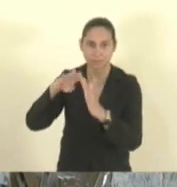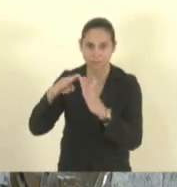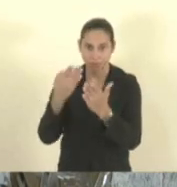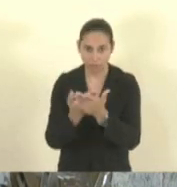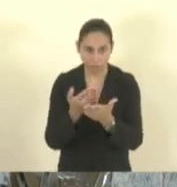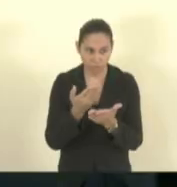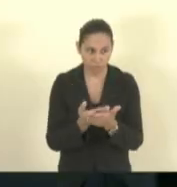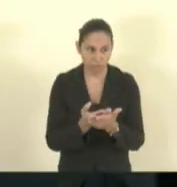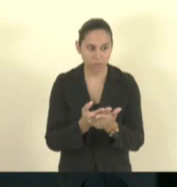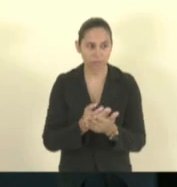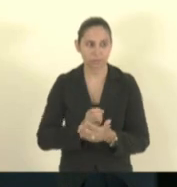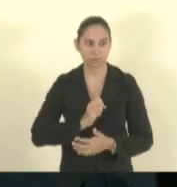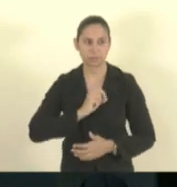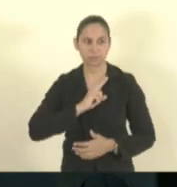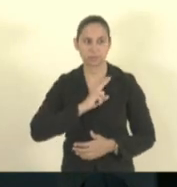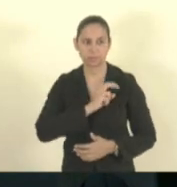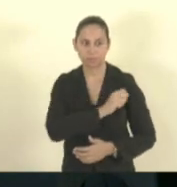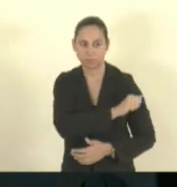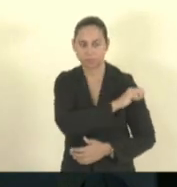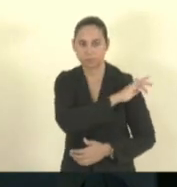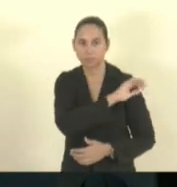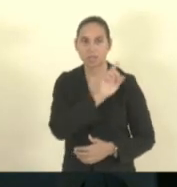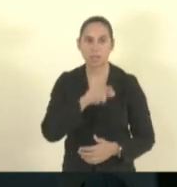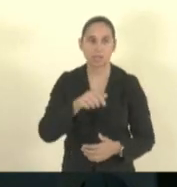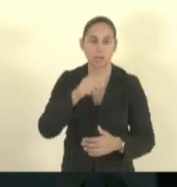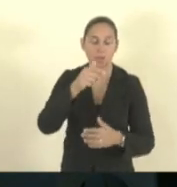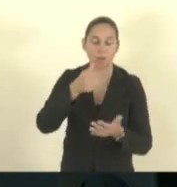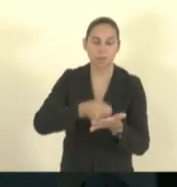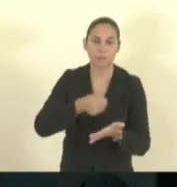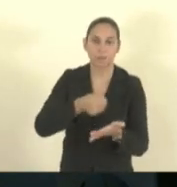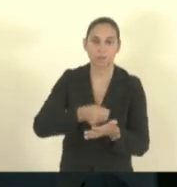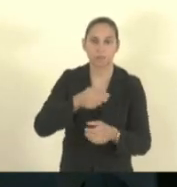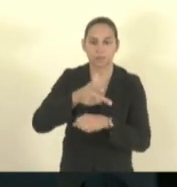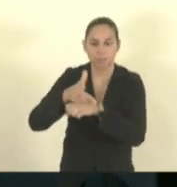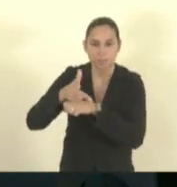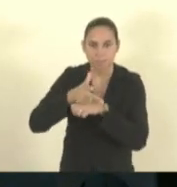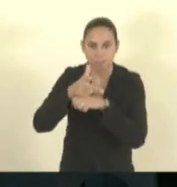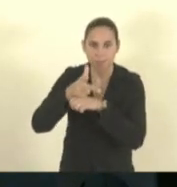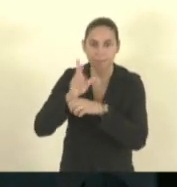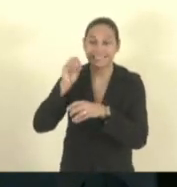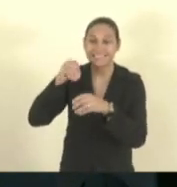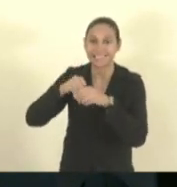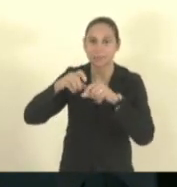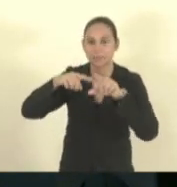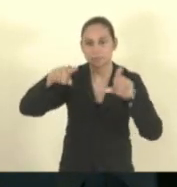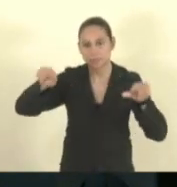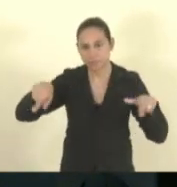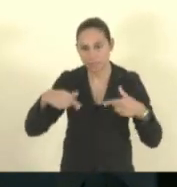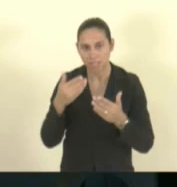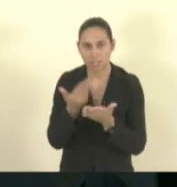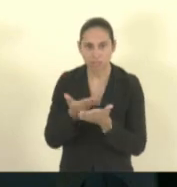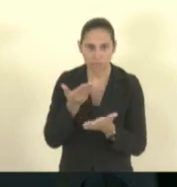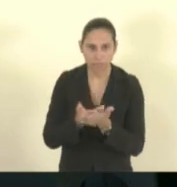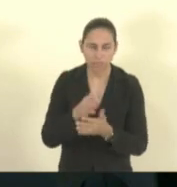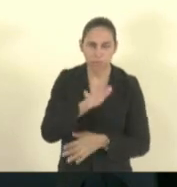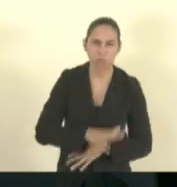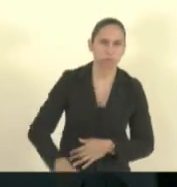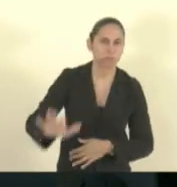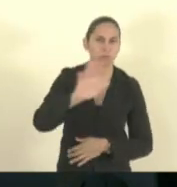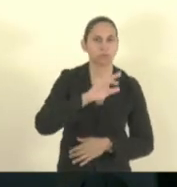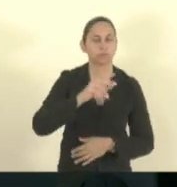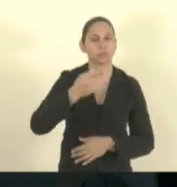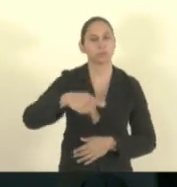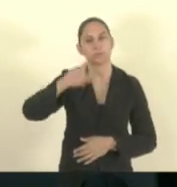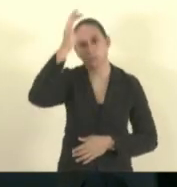fundamental e em média obrigados a instalar câmeras de vídeo monitoramento em todas as salas de aula no âmbito do Estado do Espírito Santo. A